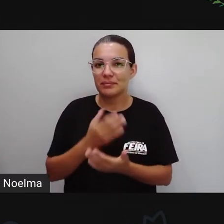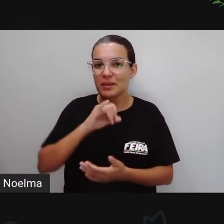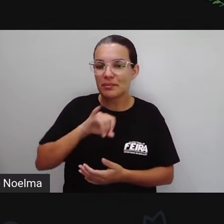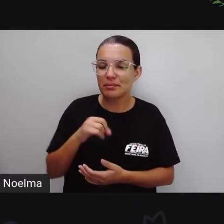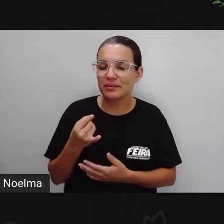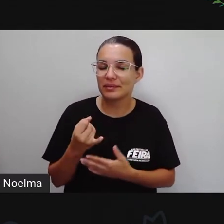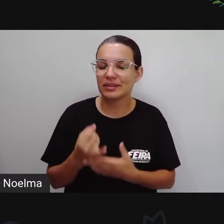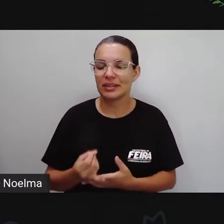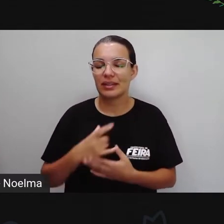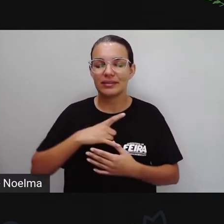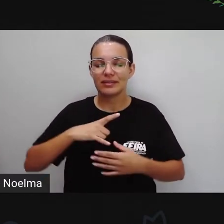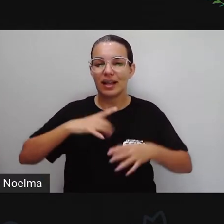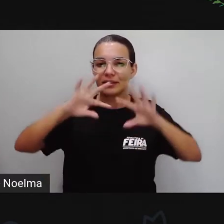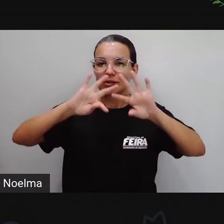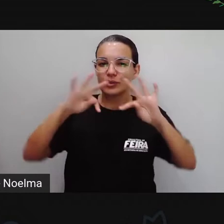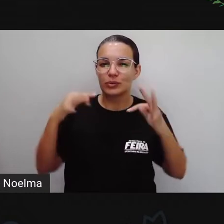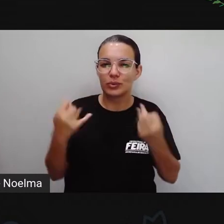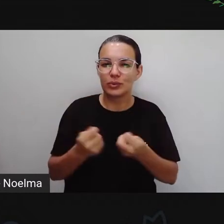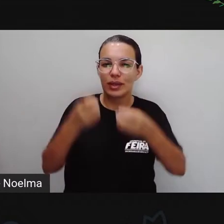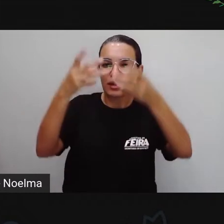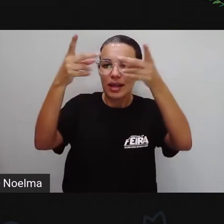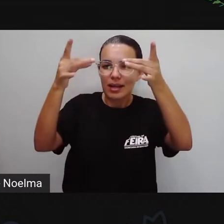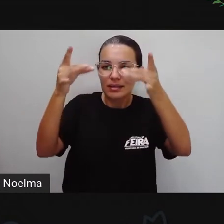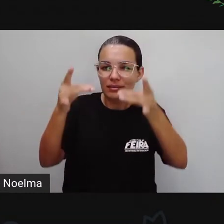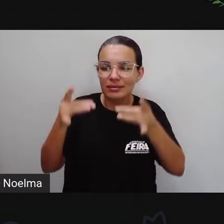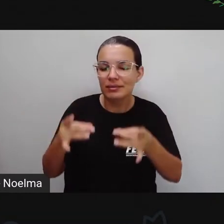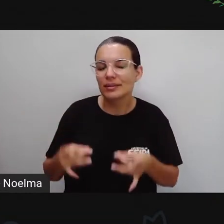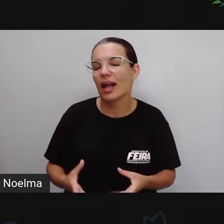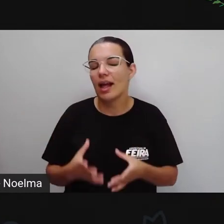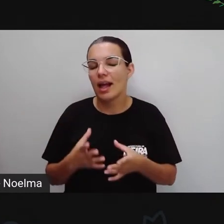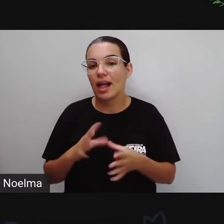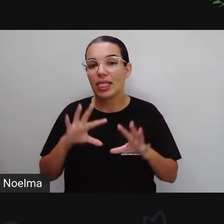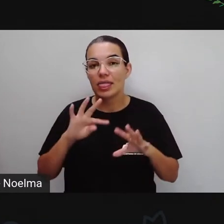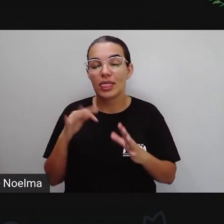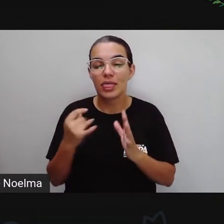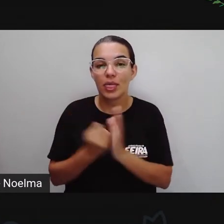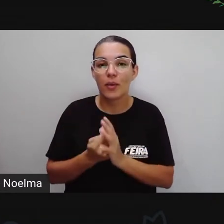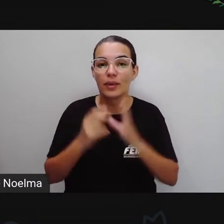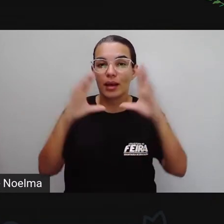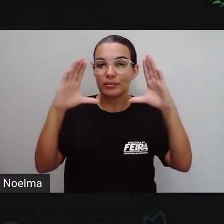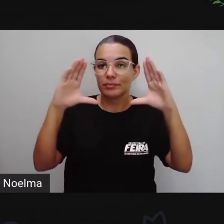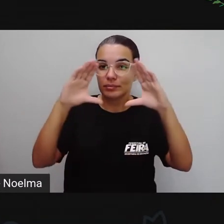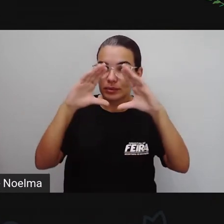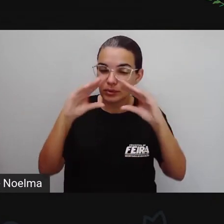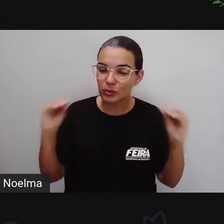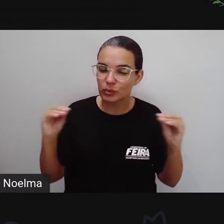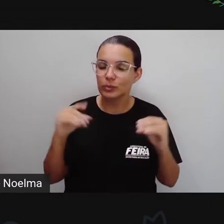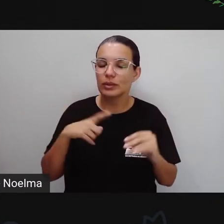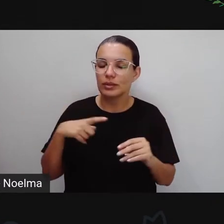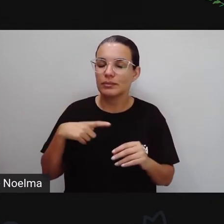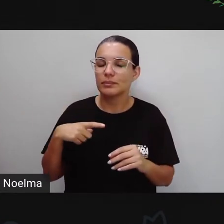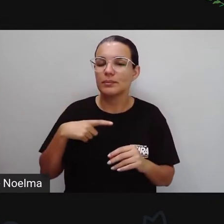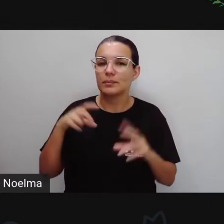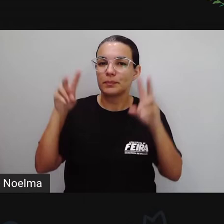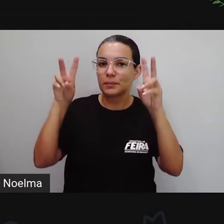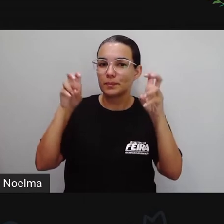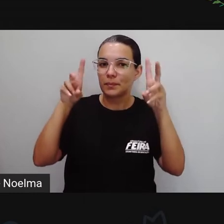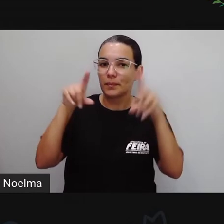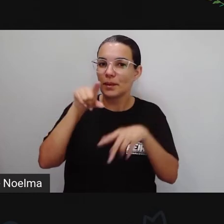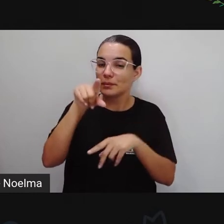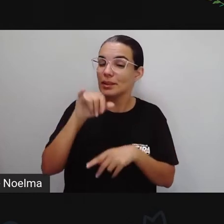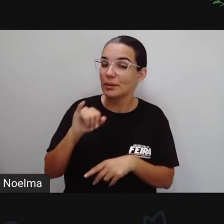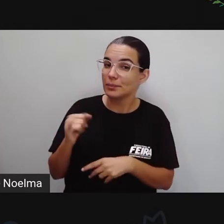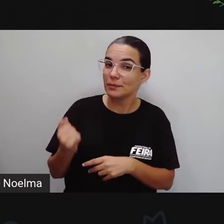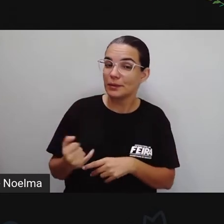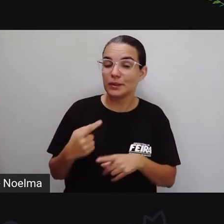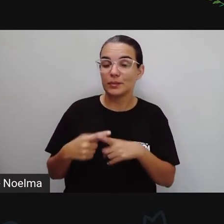explicações, toda a revisão, todo o conteúdo que a Pro vai trabalhar nesta aula, seja aí aproveitado para que você consiga